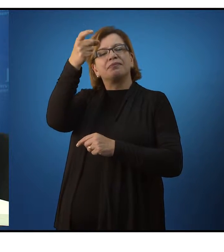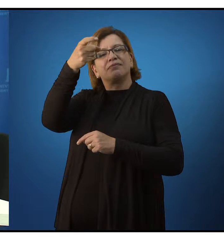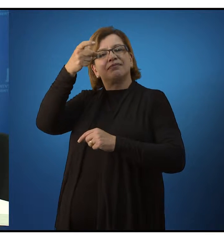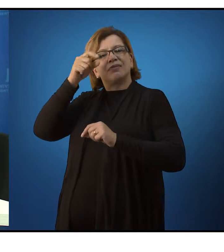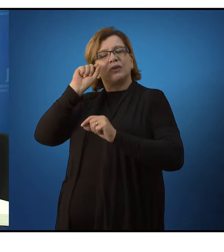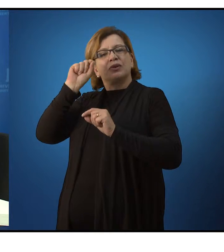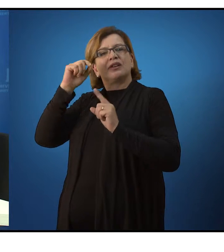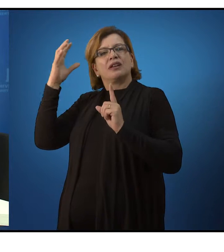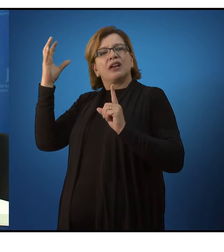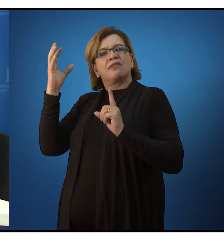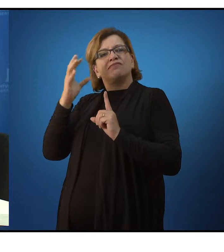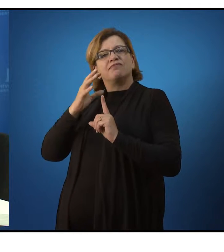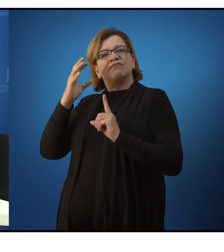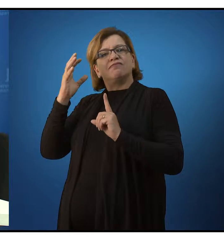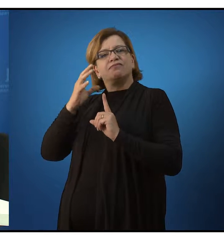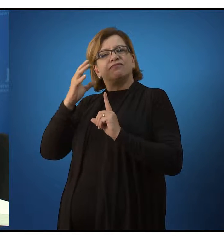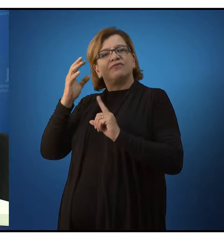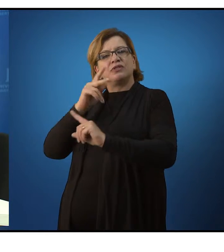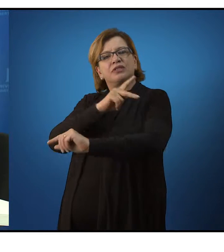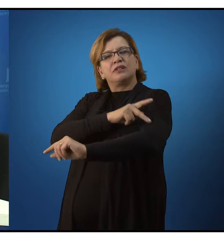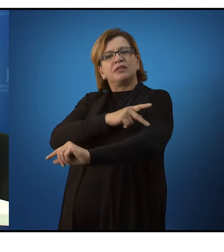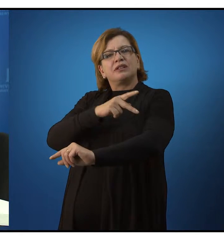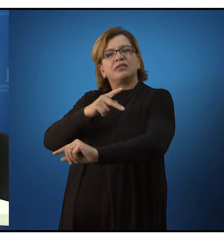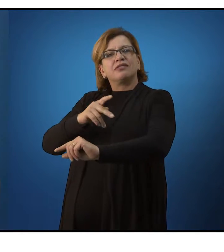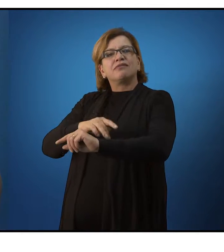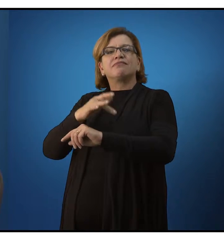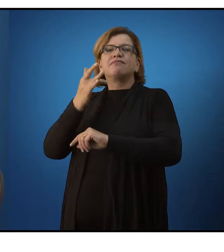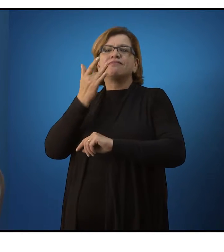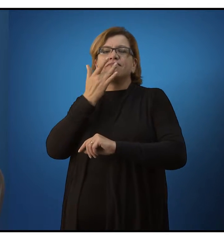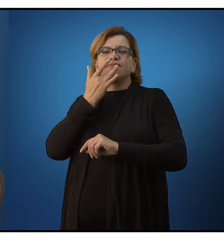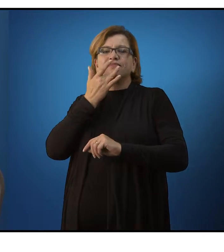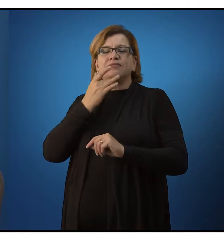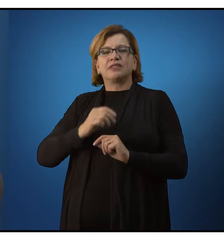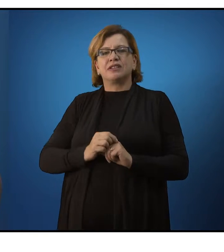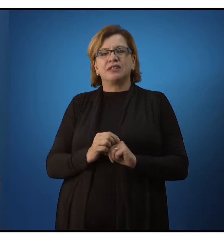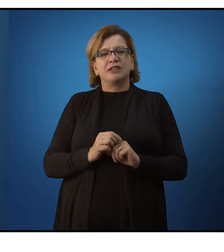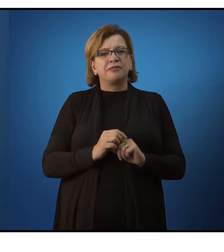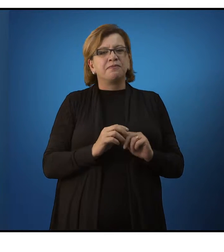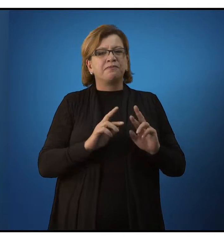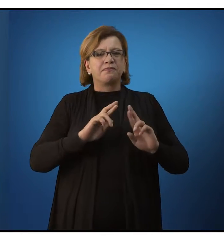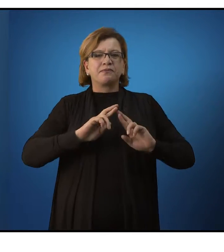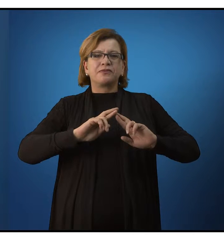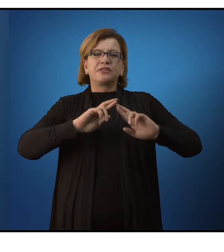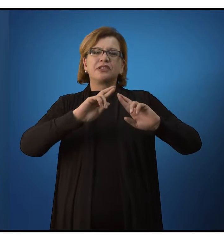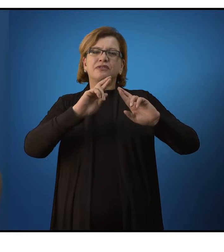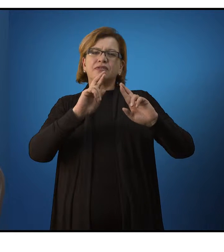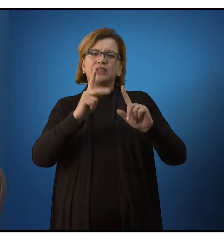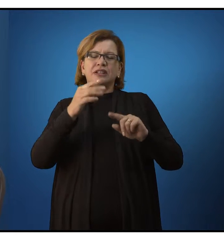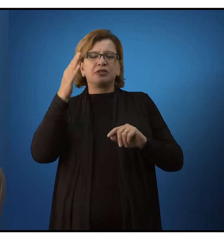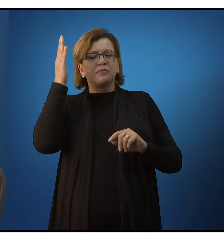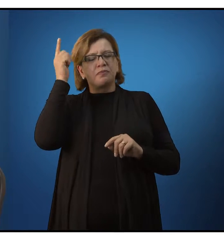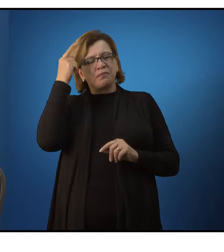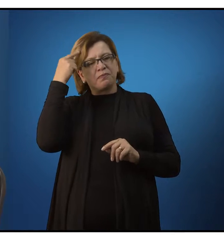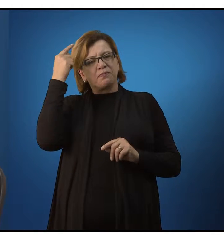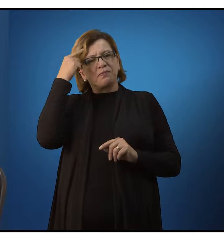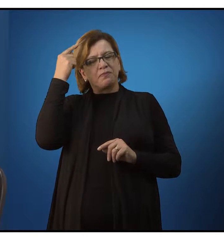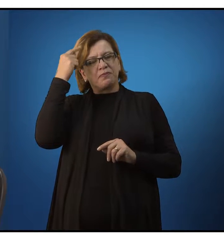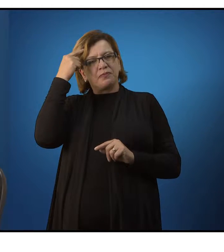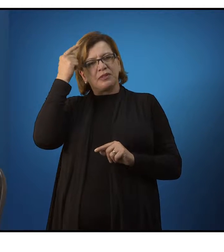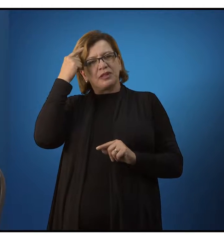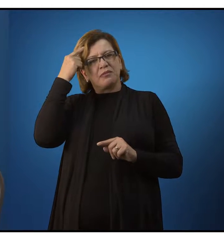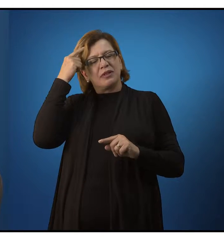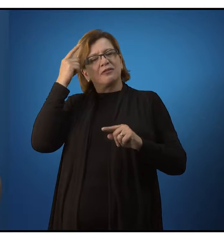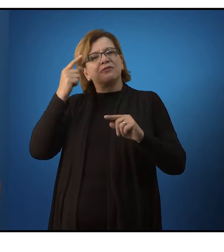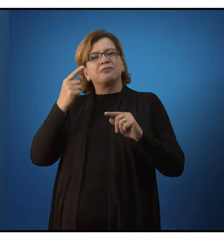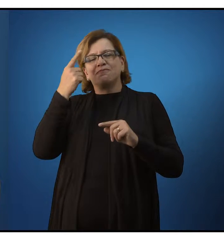dialética tem com relação à pedagogia de Paulo Freire? Diferente das concepções idealistas, o materialismo histórico